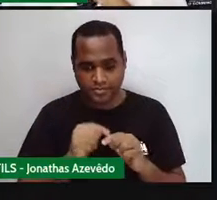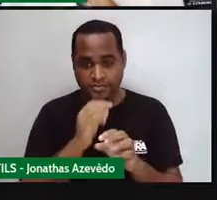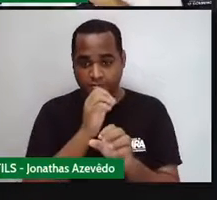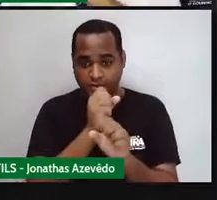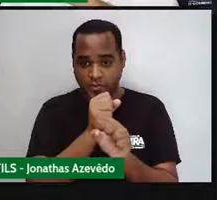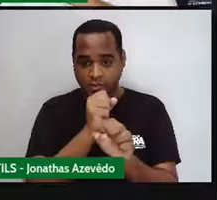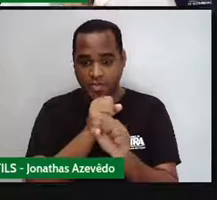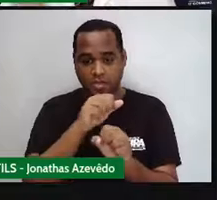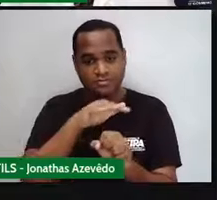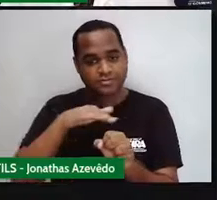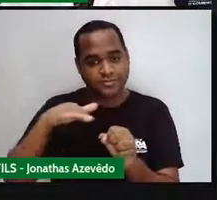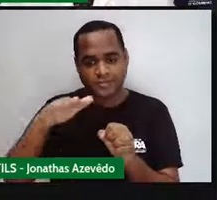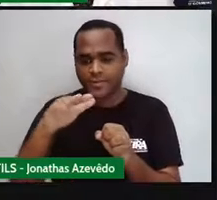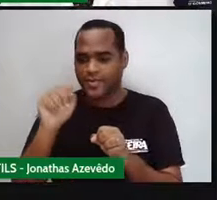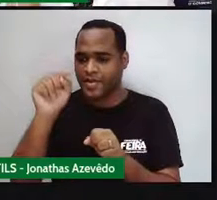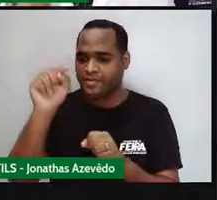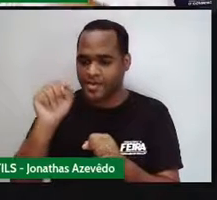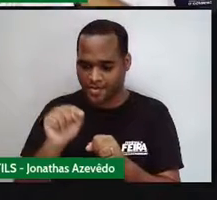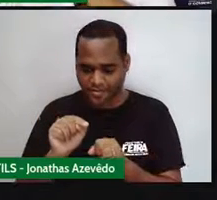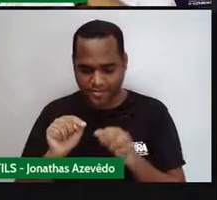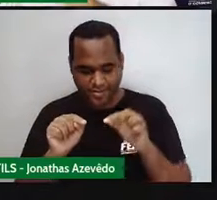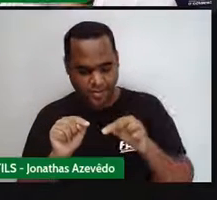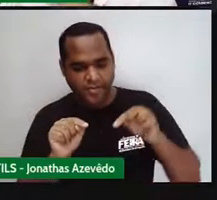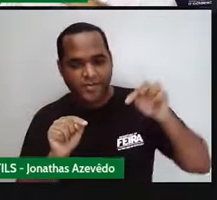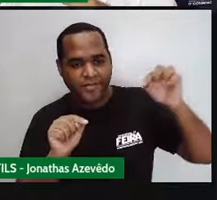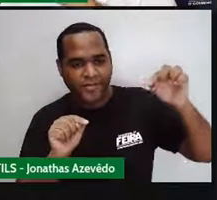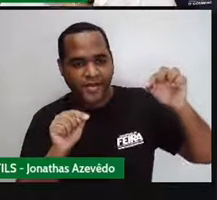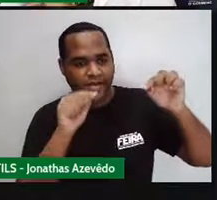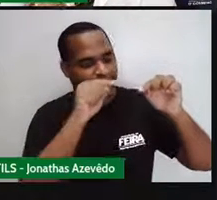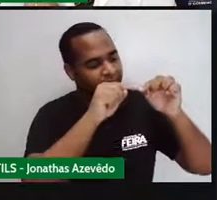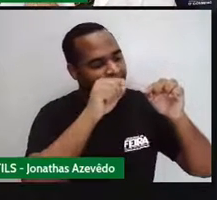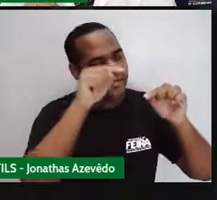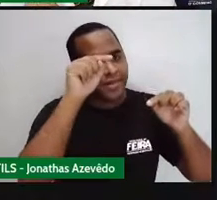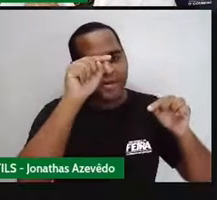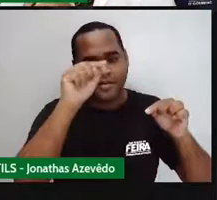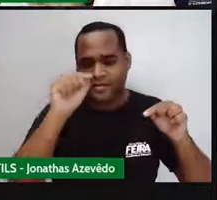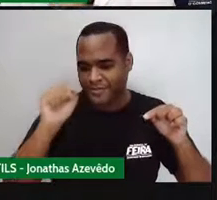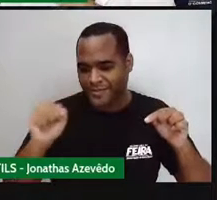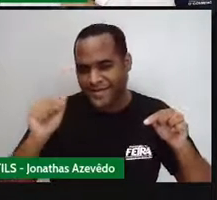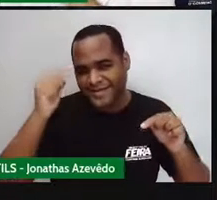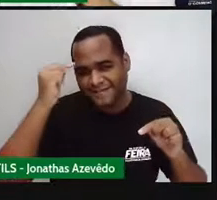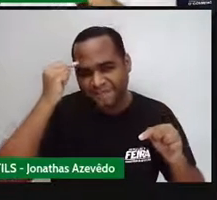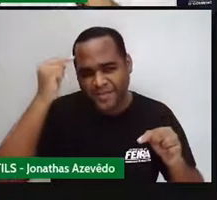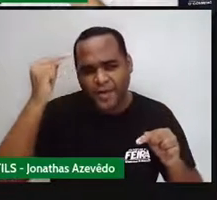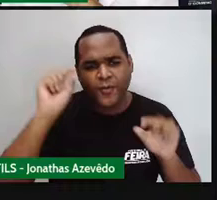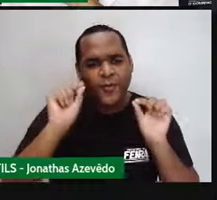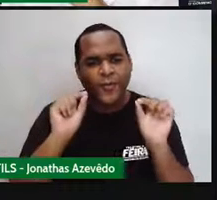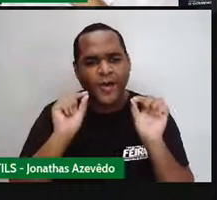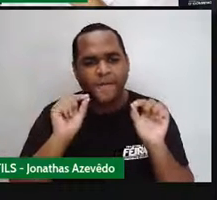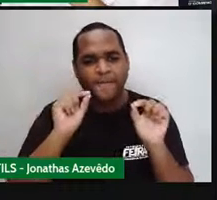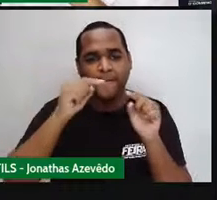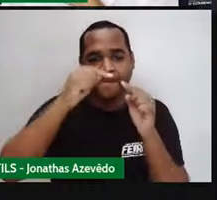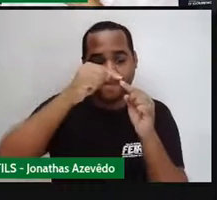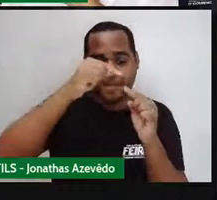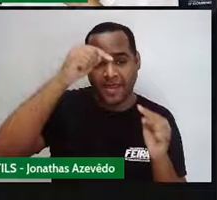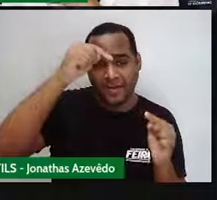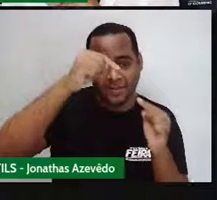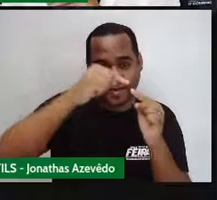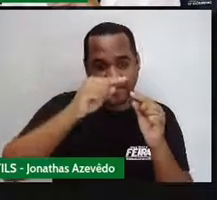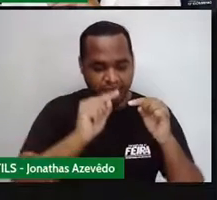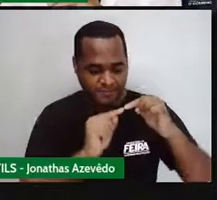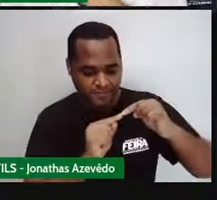diagonais. Medida de suas diagonais está falando medida das